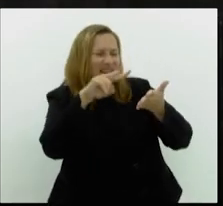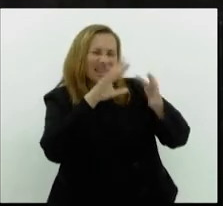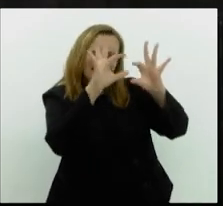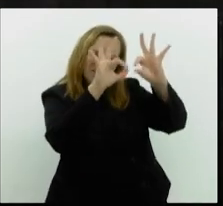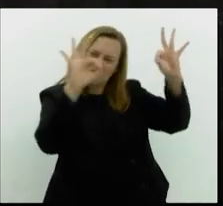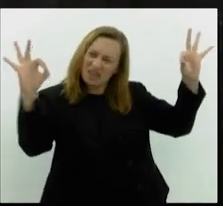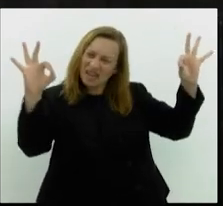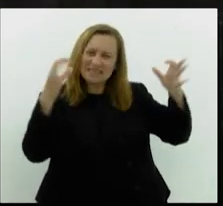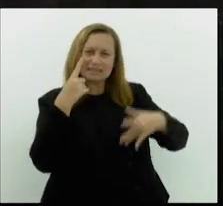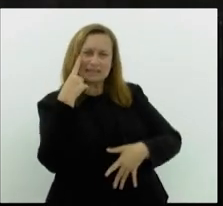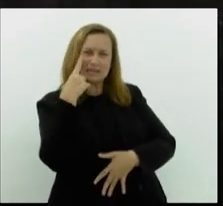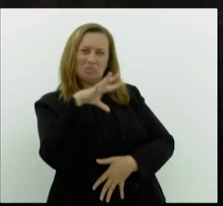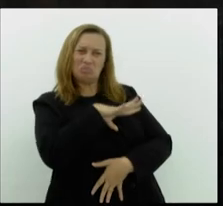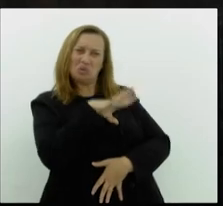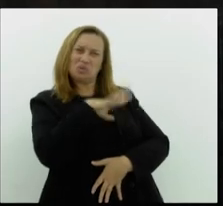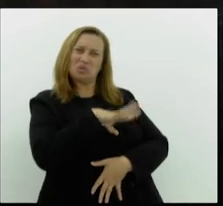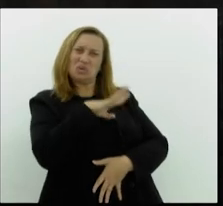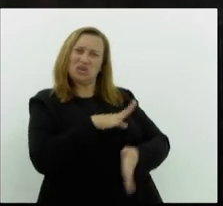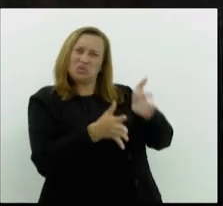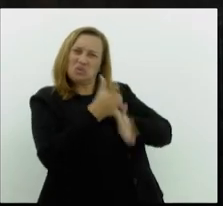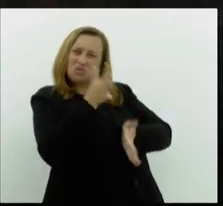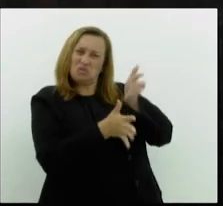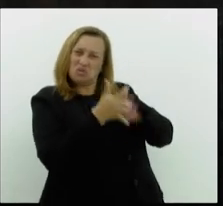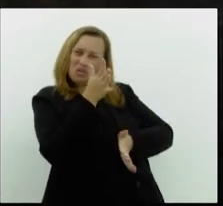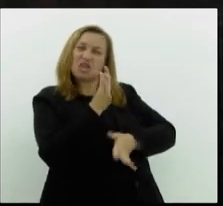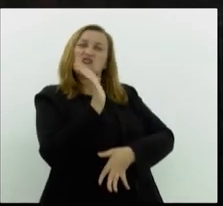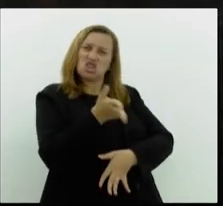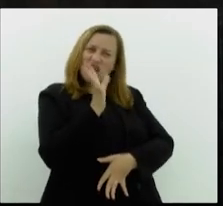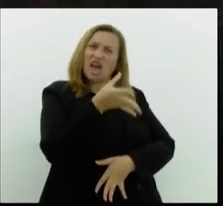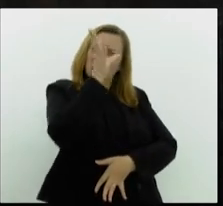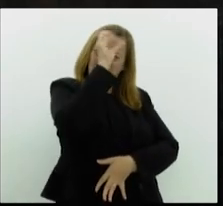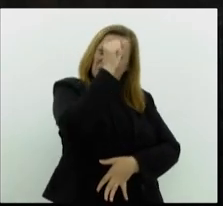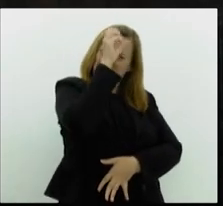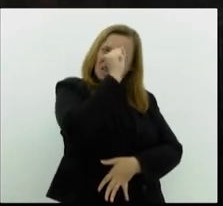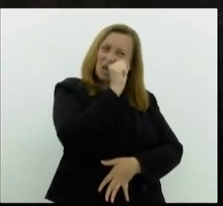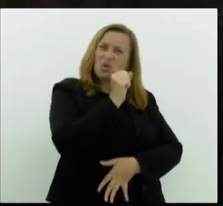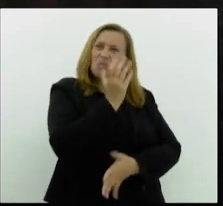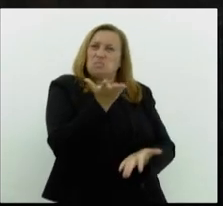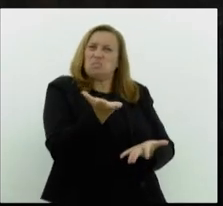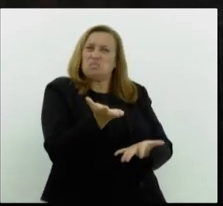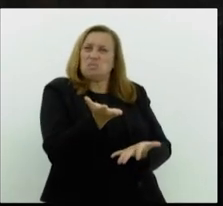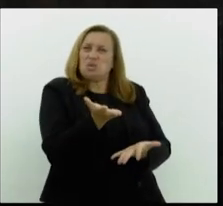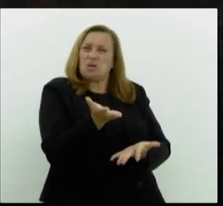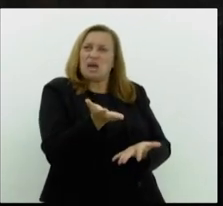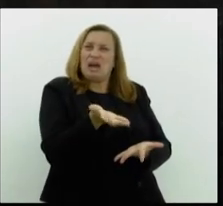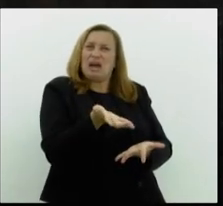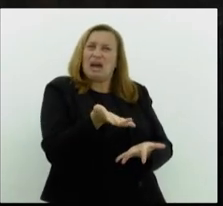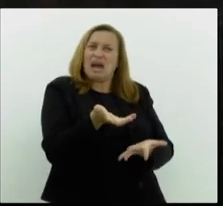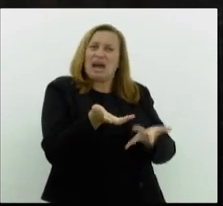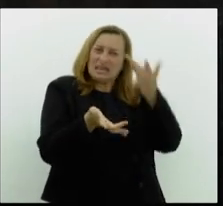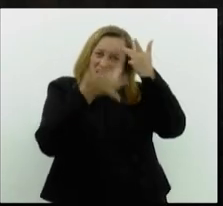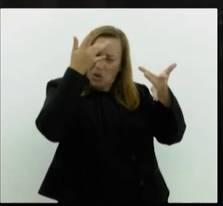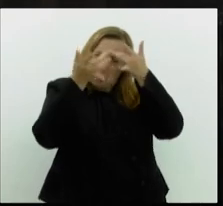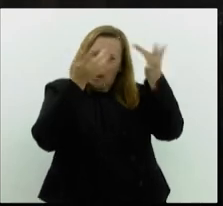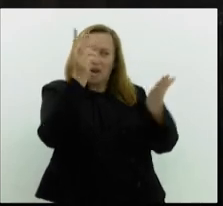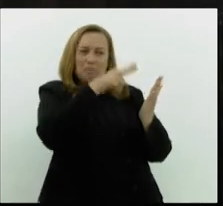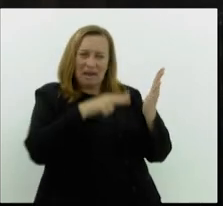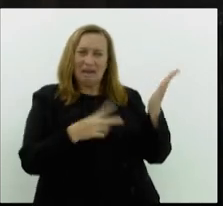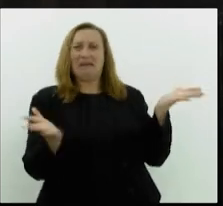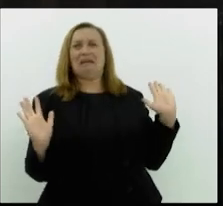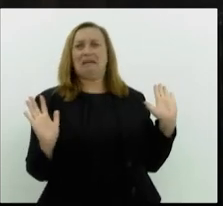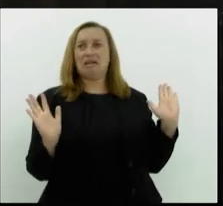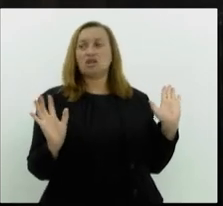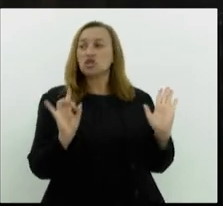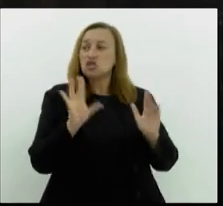você já tinha aprendido bastante, você já tinha aprendido a ler. Então, é